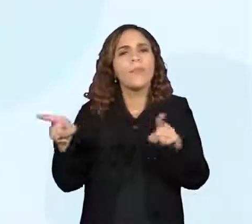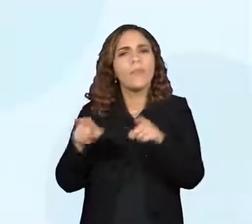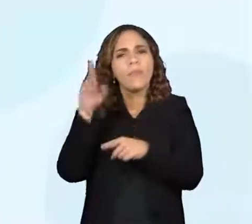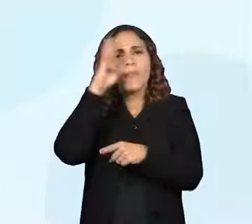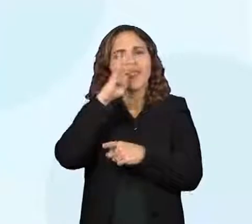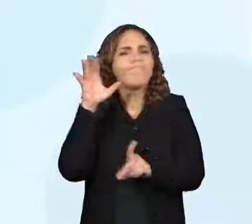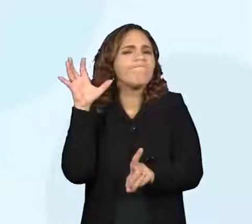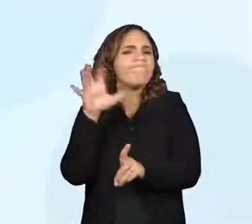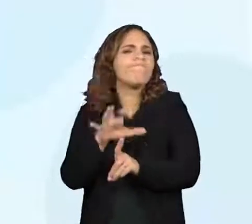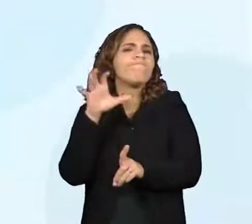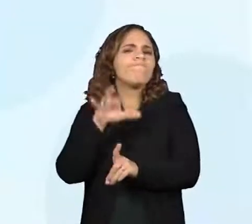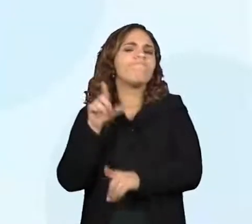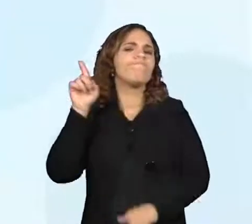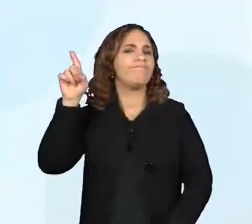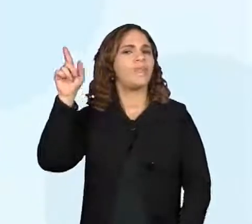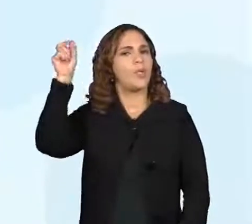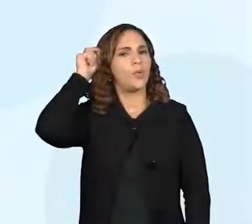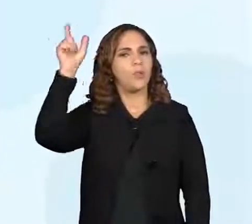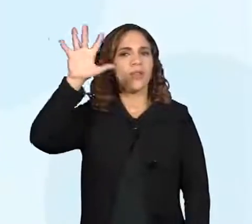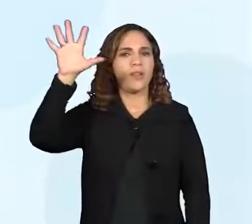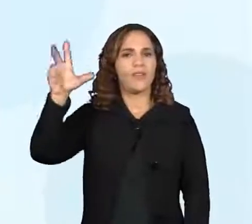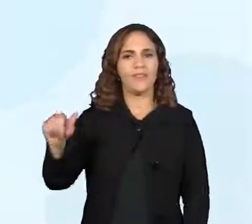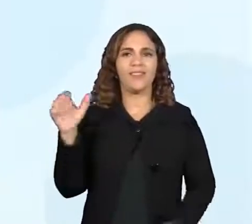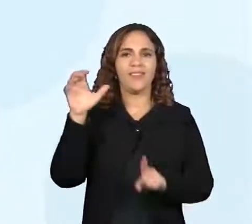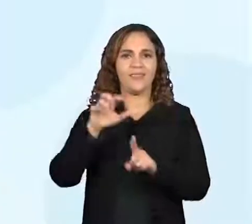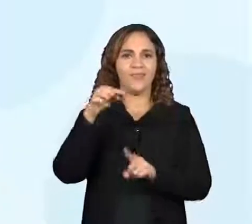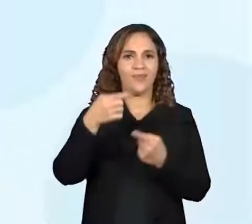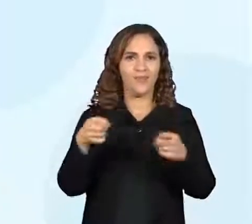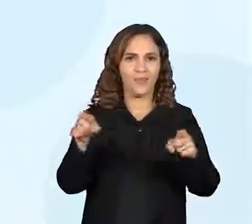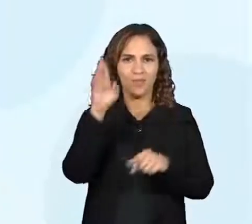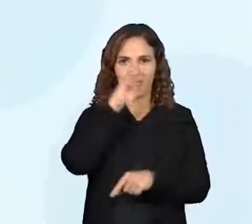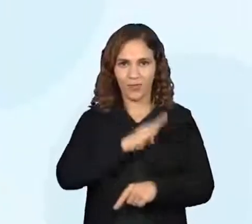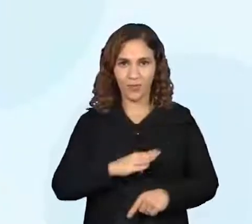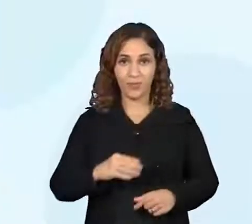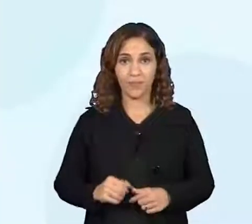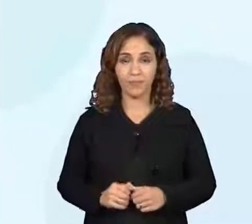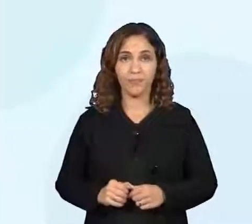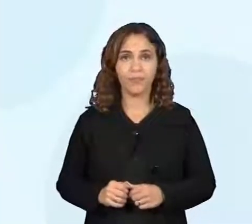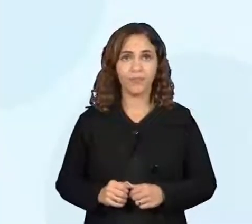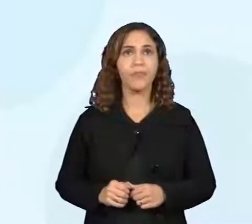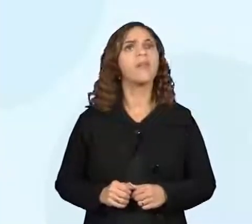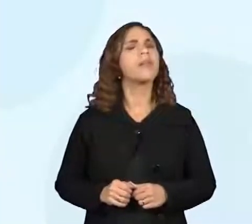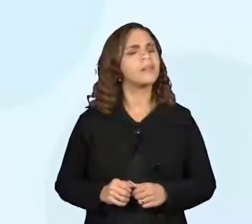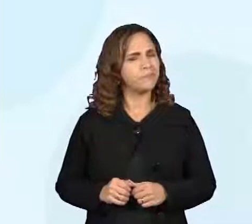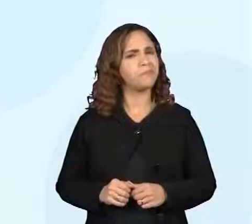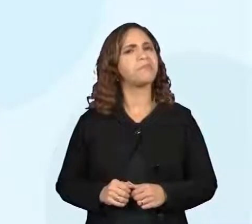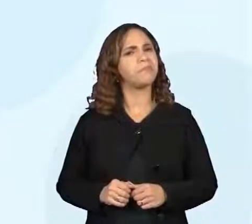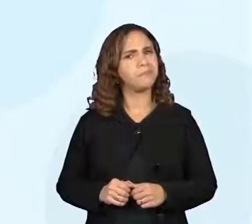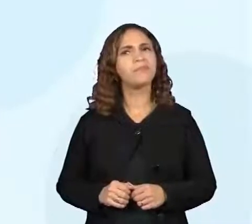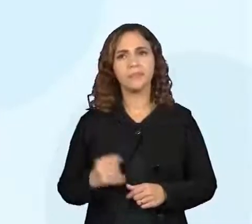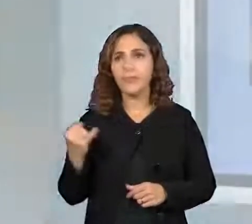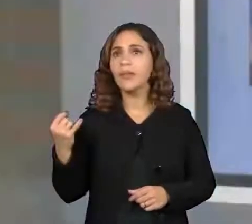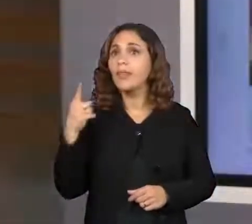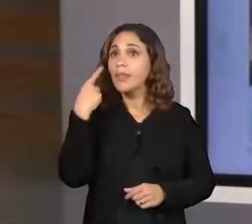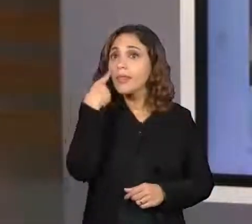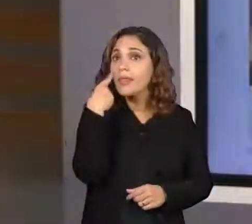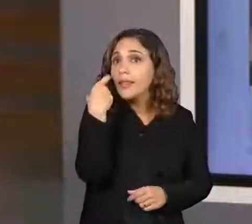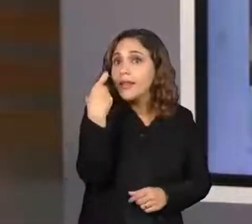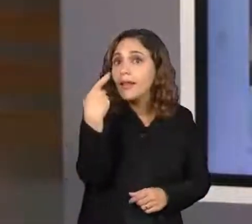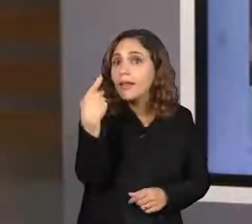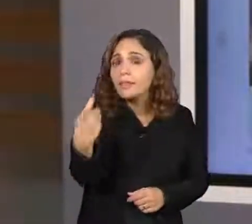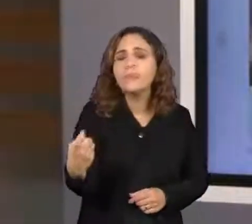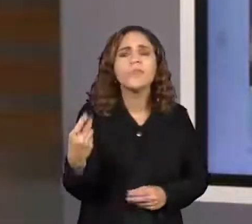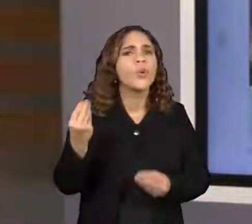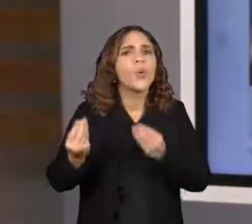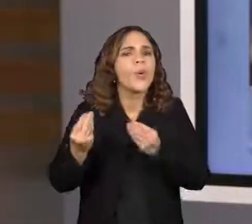à cultura africana. E é super interessante a gente entender da onde